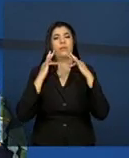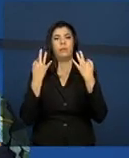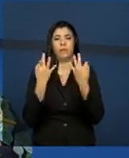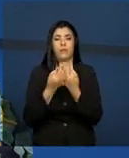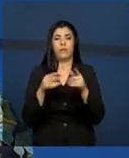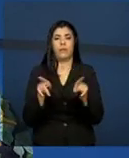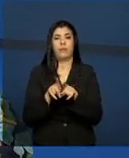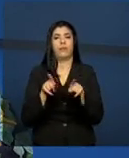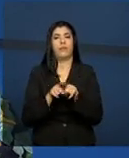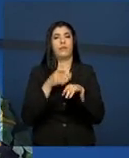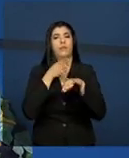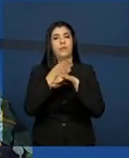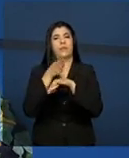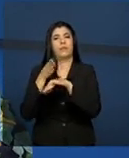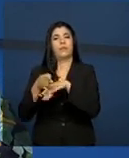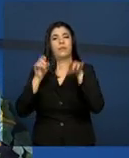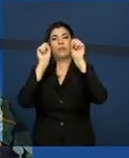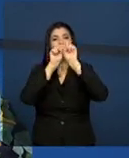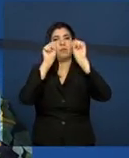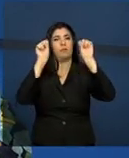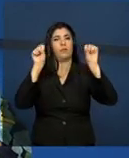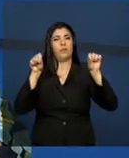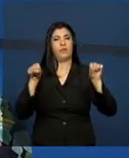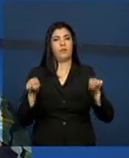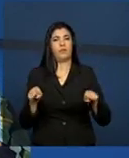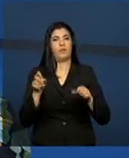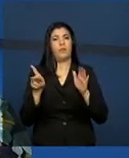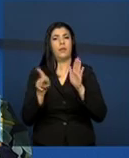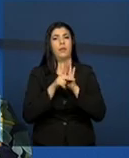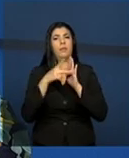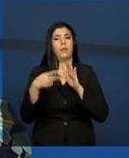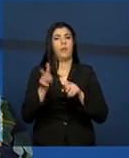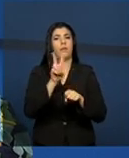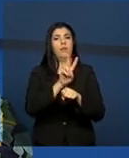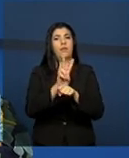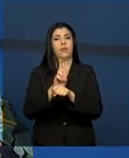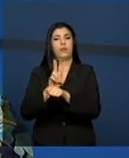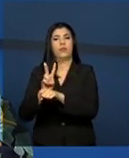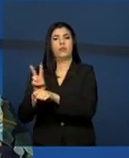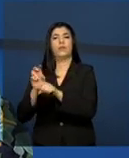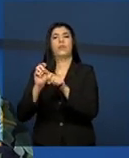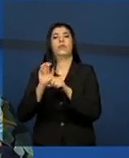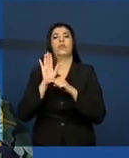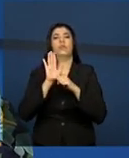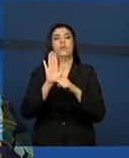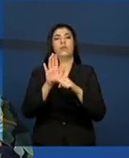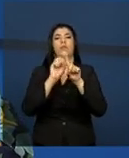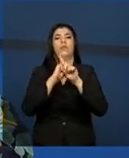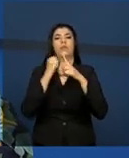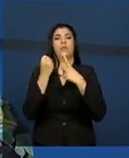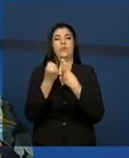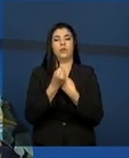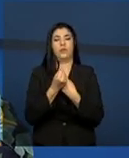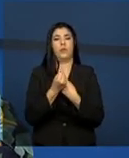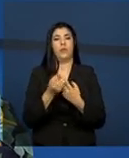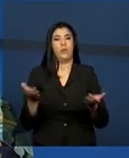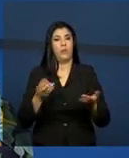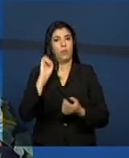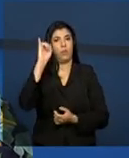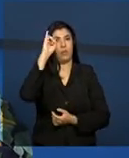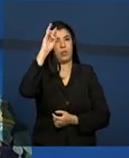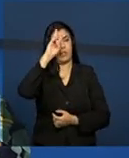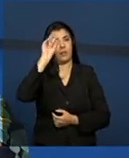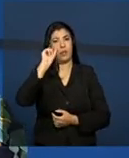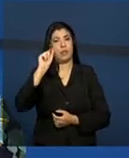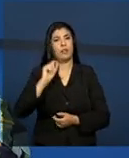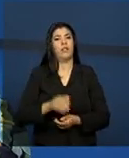acesso aos sistemas da vigilância sócio-assistencial. Sobretudo é importante lembrar que hoje a lei de acesso